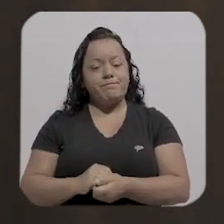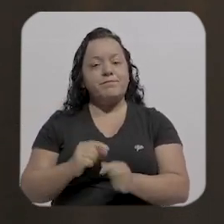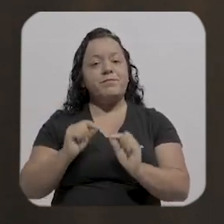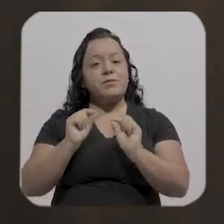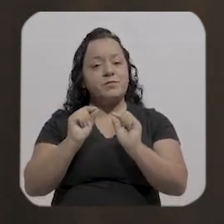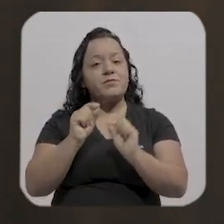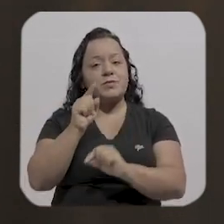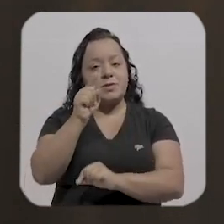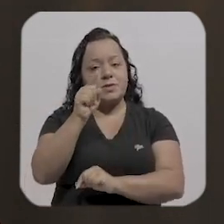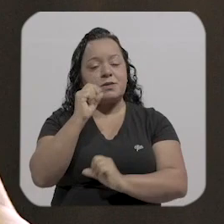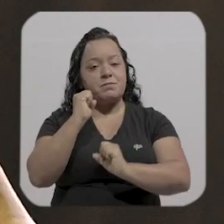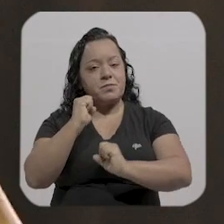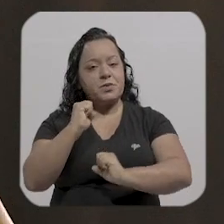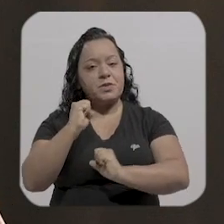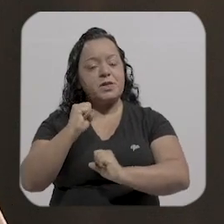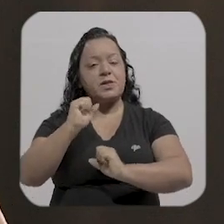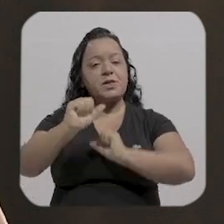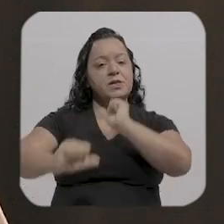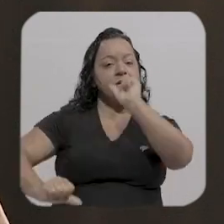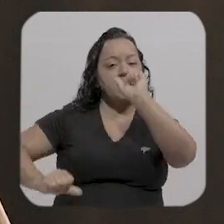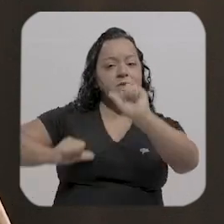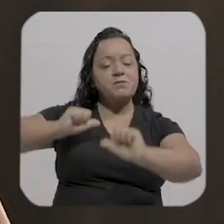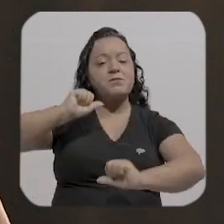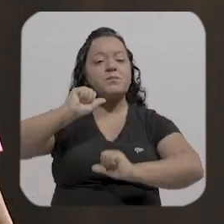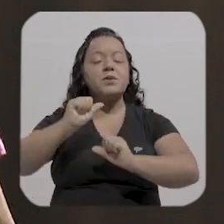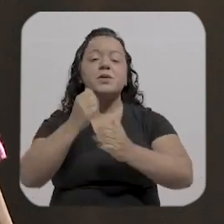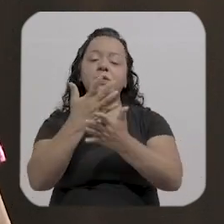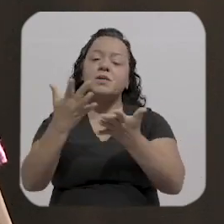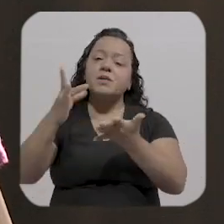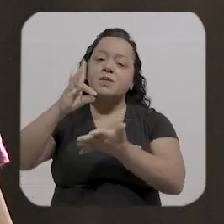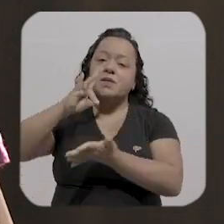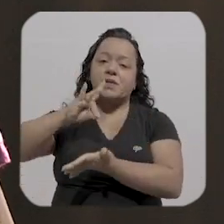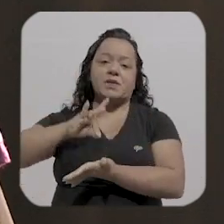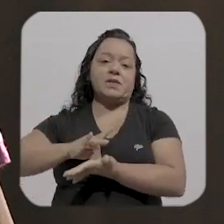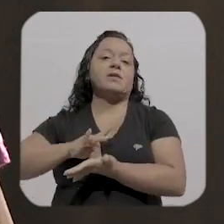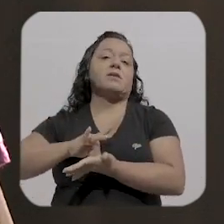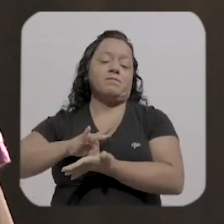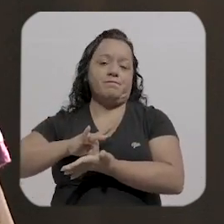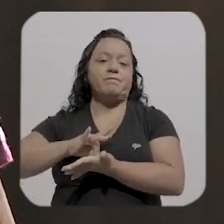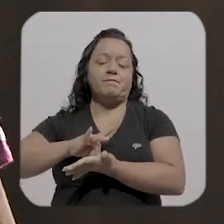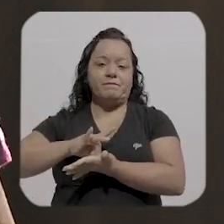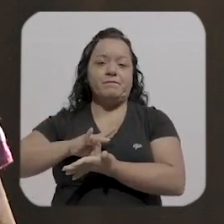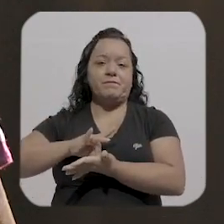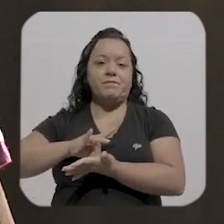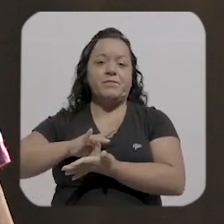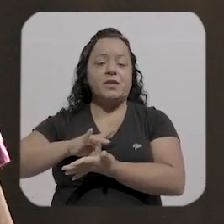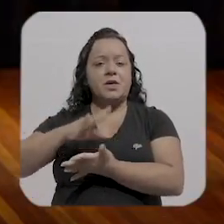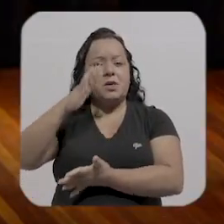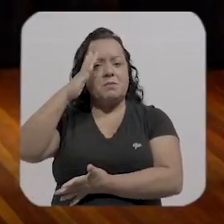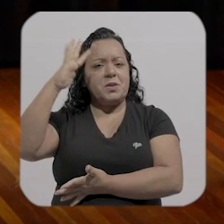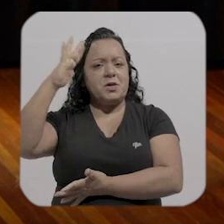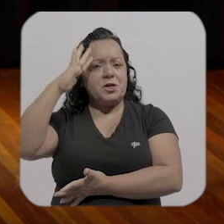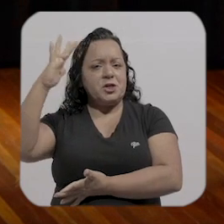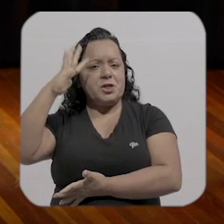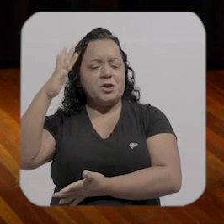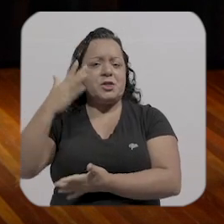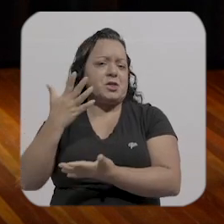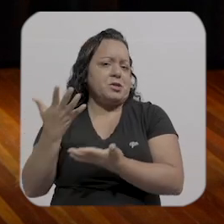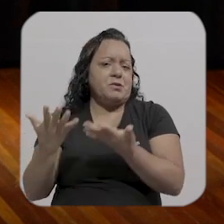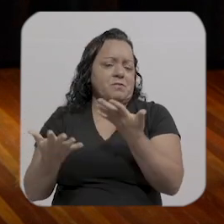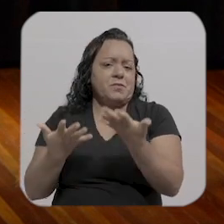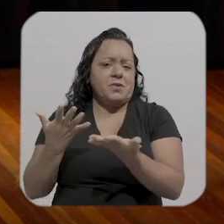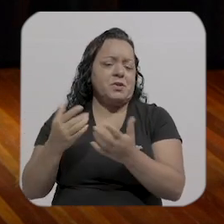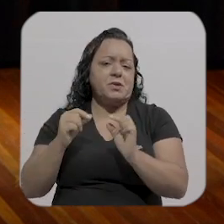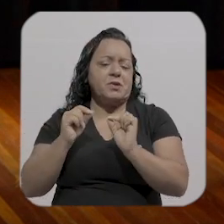se você pudesse transformar isso essa realidade e e aí eu eu imaginava me imaginava